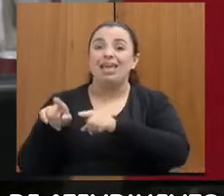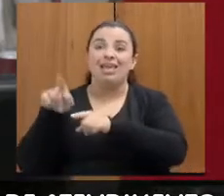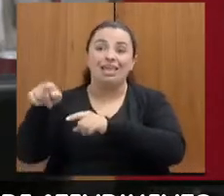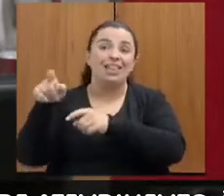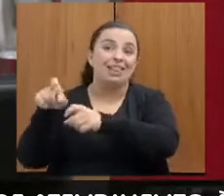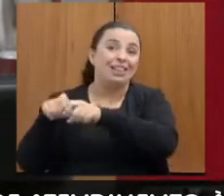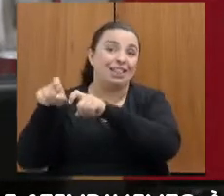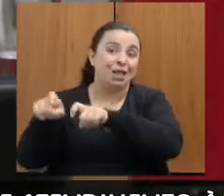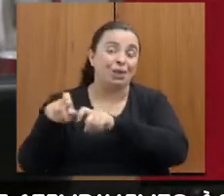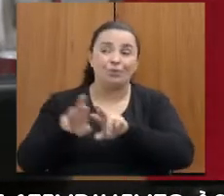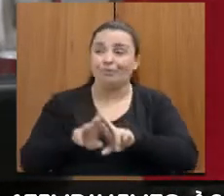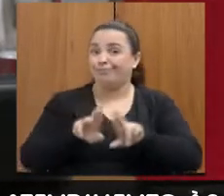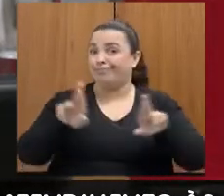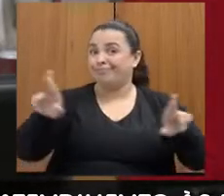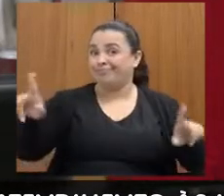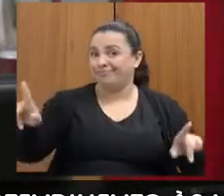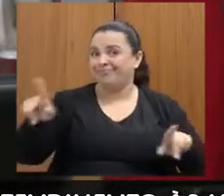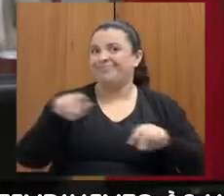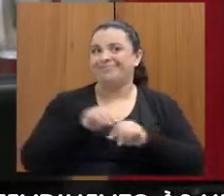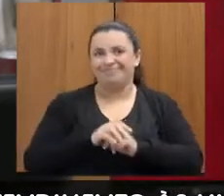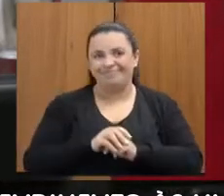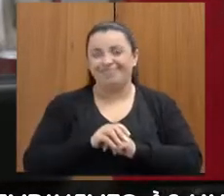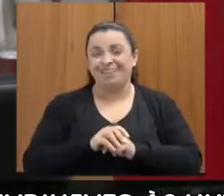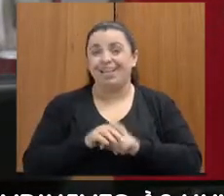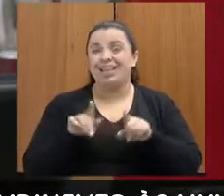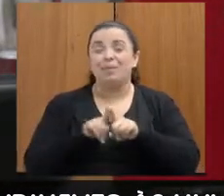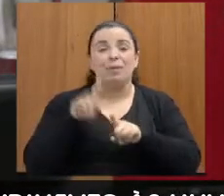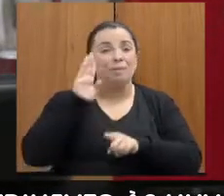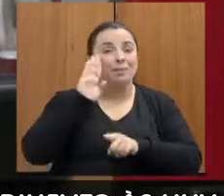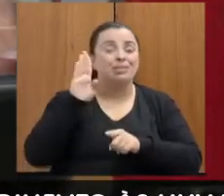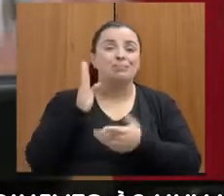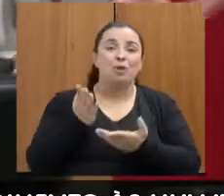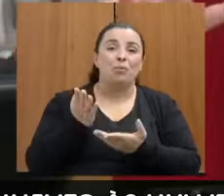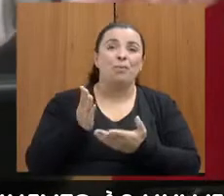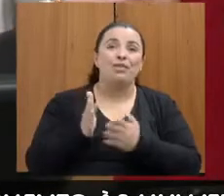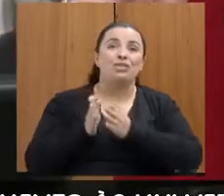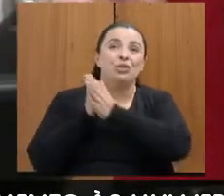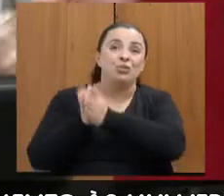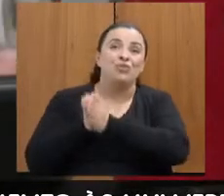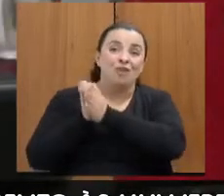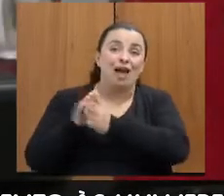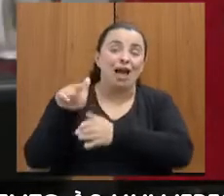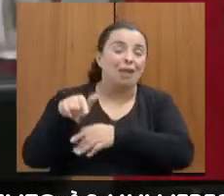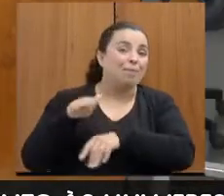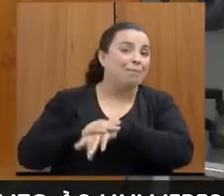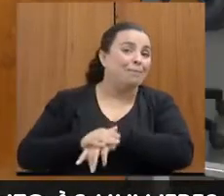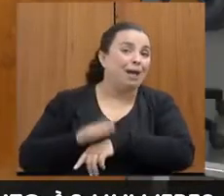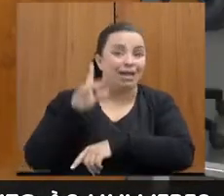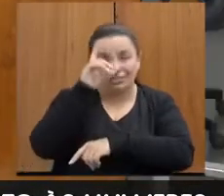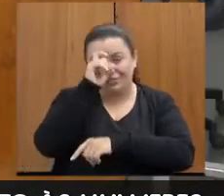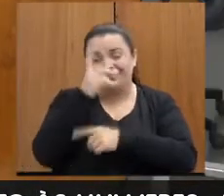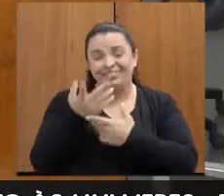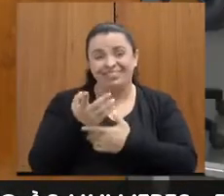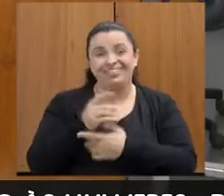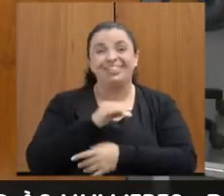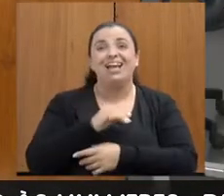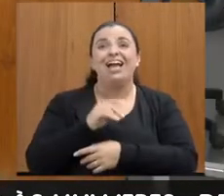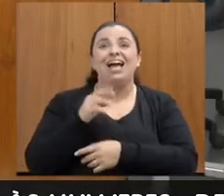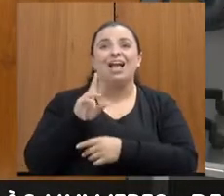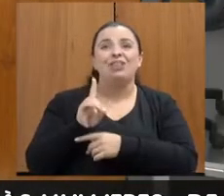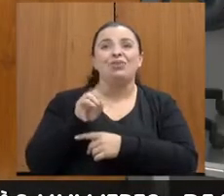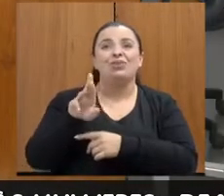Carla. Mais ainda em relação ao que existe no Vale do Jequitinhonha. A doutora Jéssica me lembrou aqui que ela já trabalhou conosco em